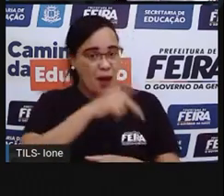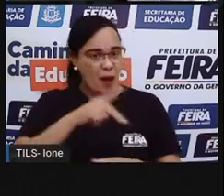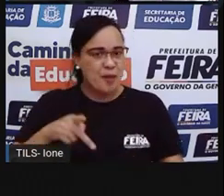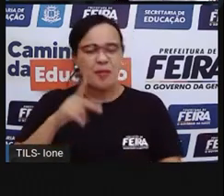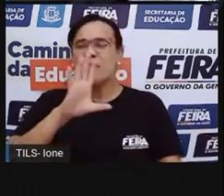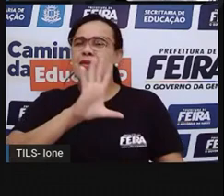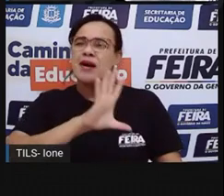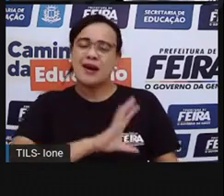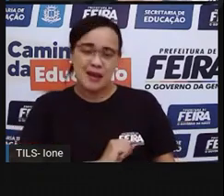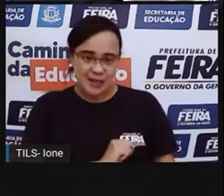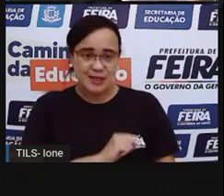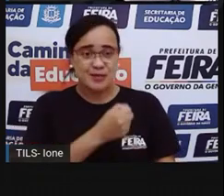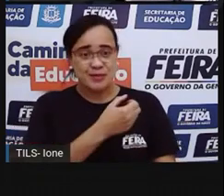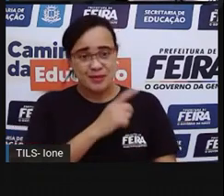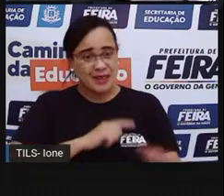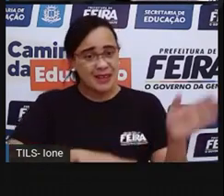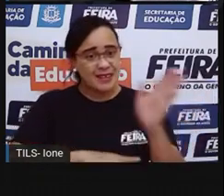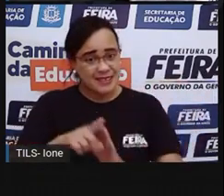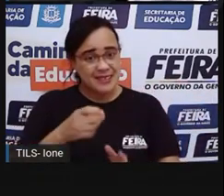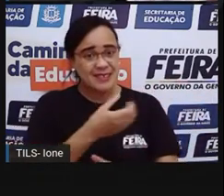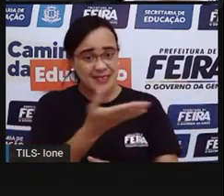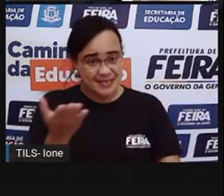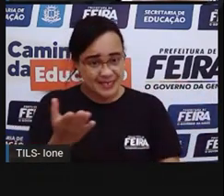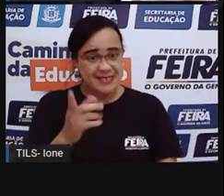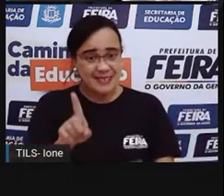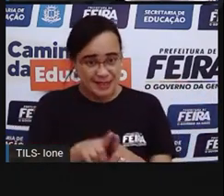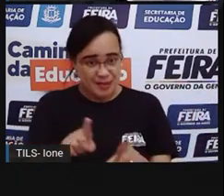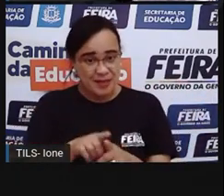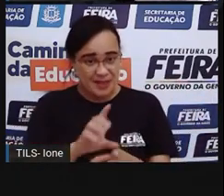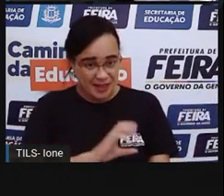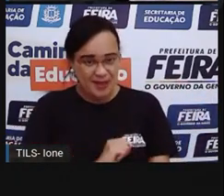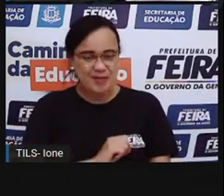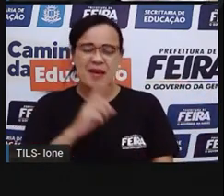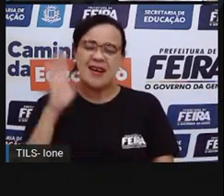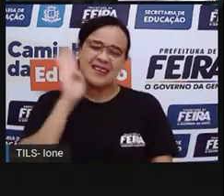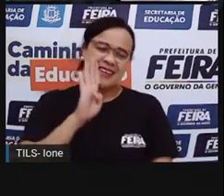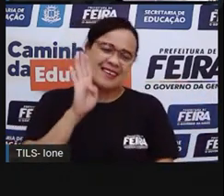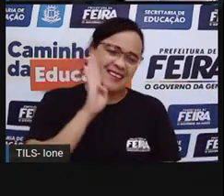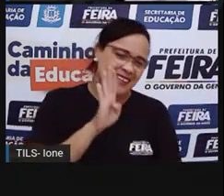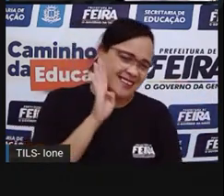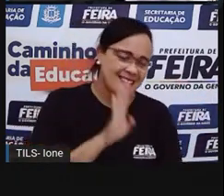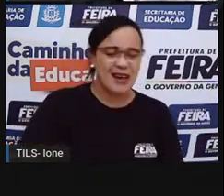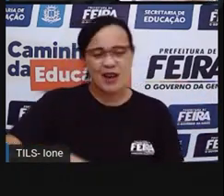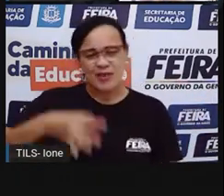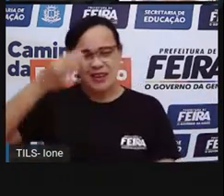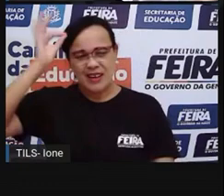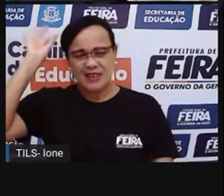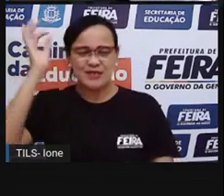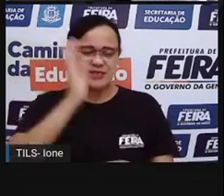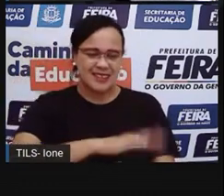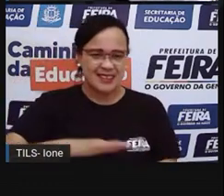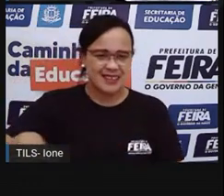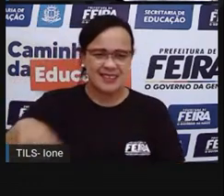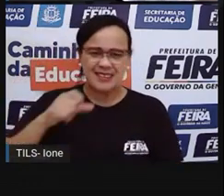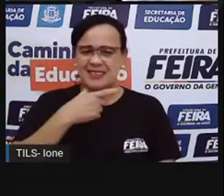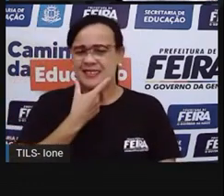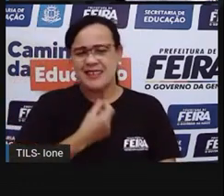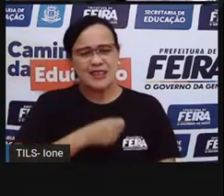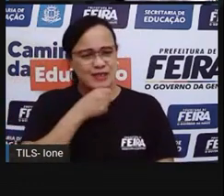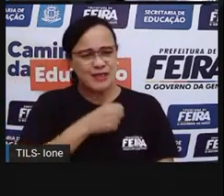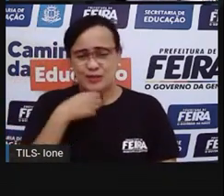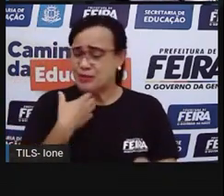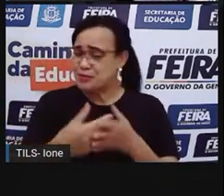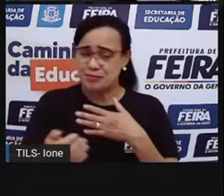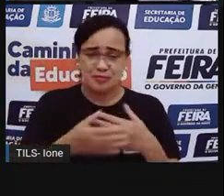ama também é muito divertido, né? E aí diverte criança, diverte adulto, idoso. Todo mundo gosta de